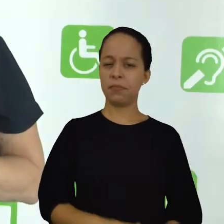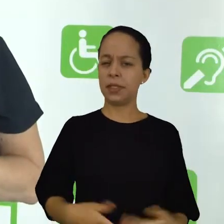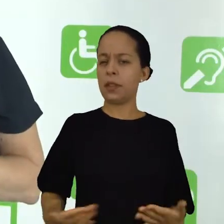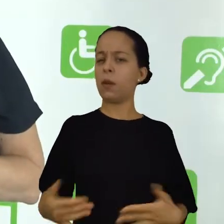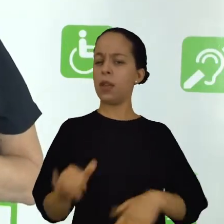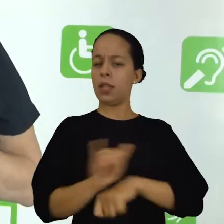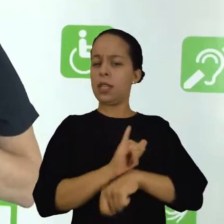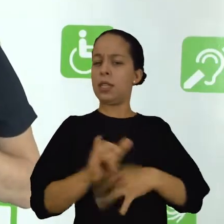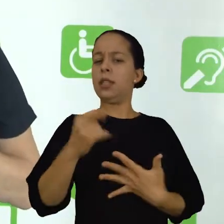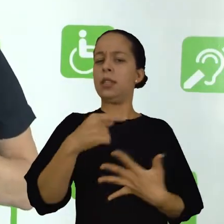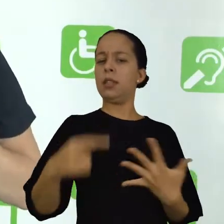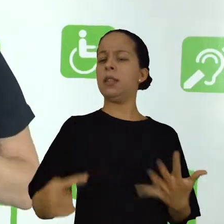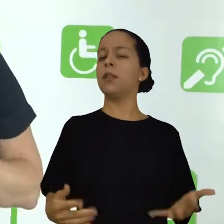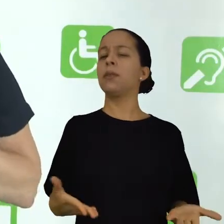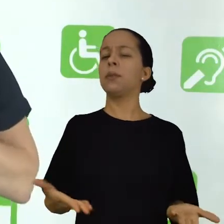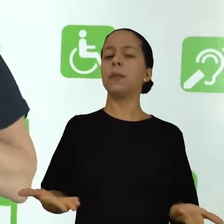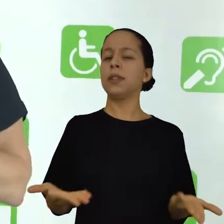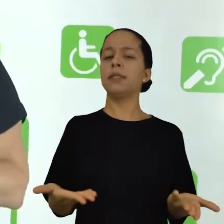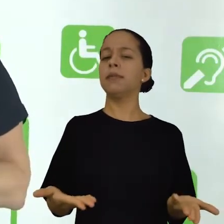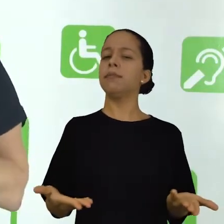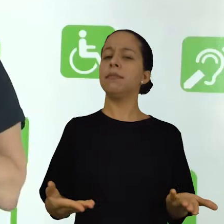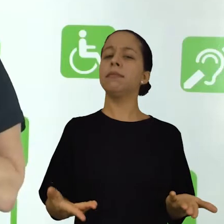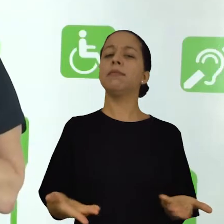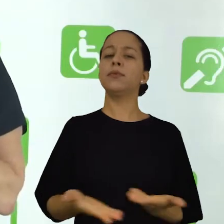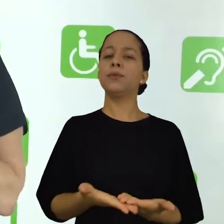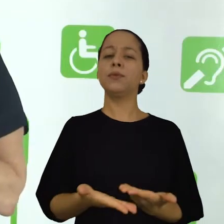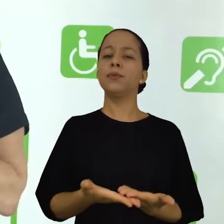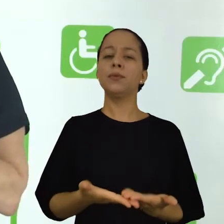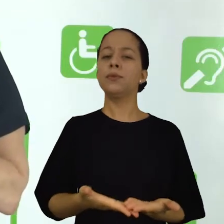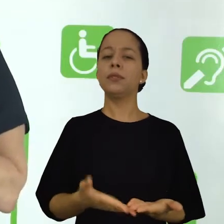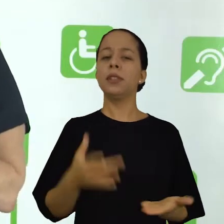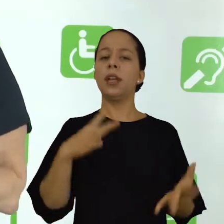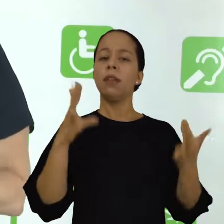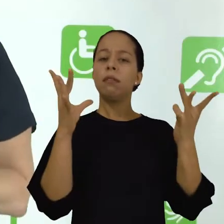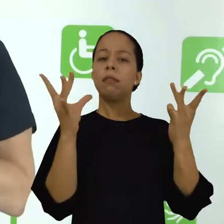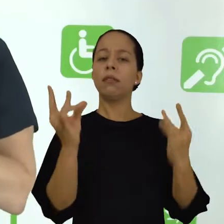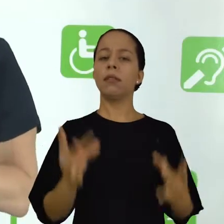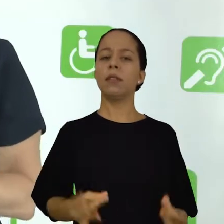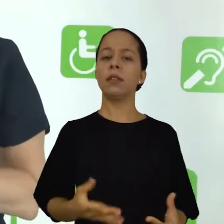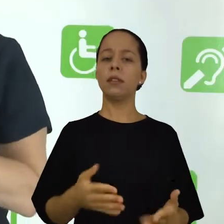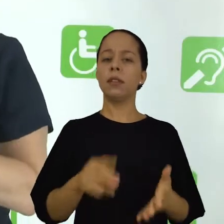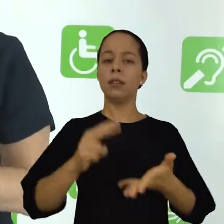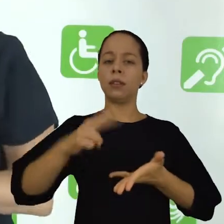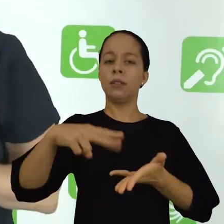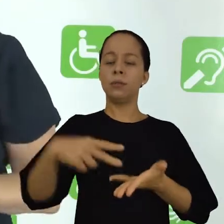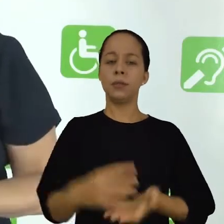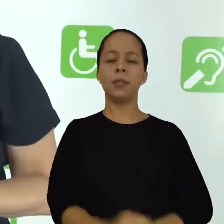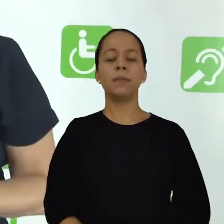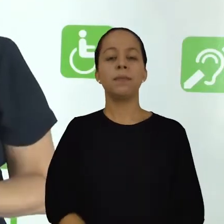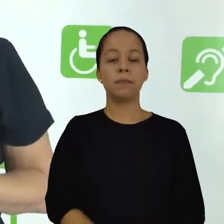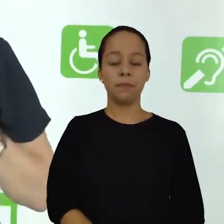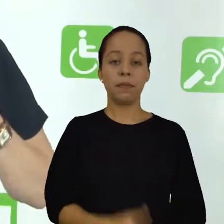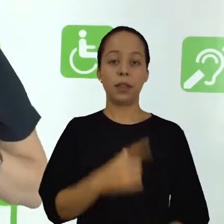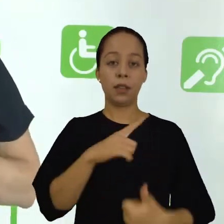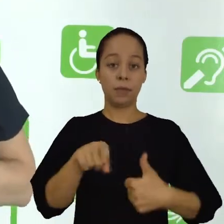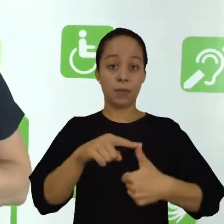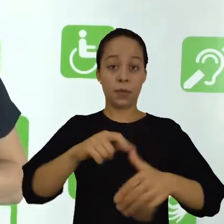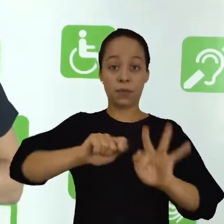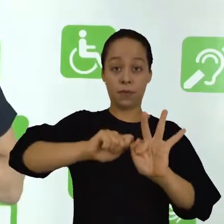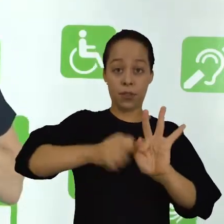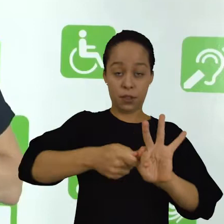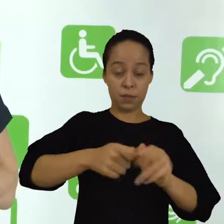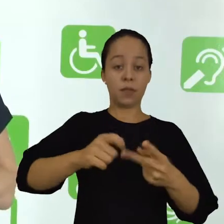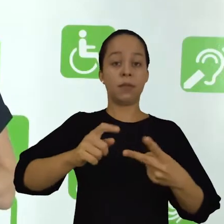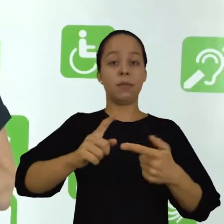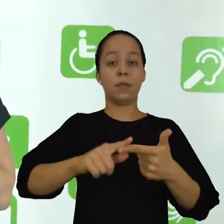Quais são essas estratégias de estudo, de sistematização de leitura? Nós